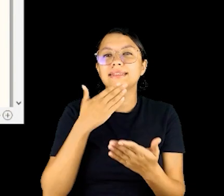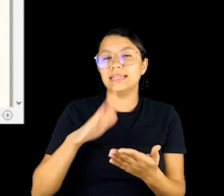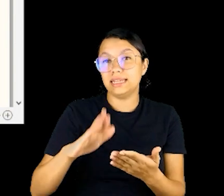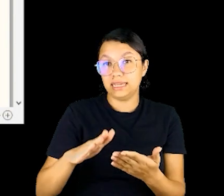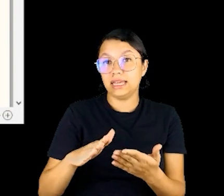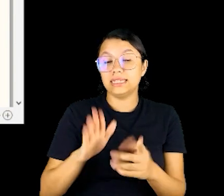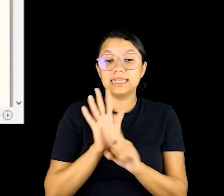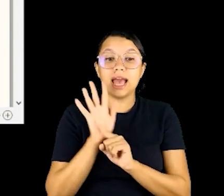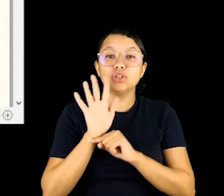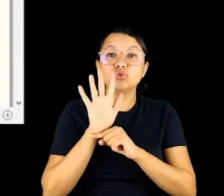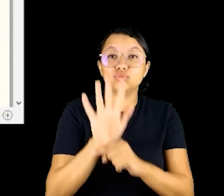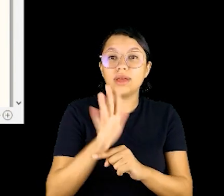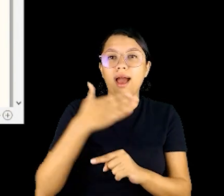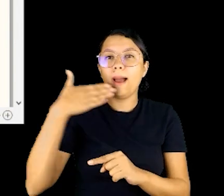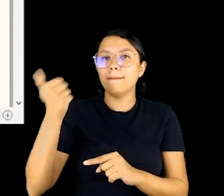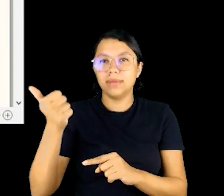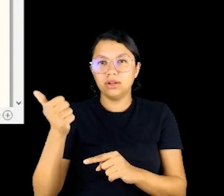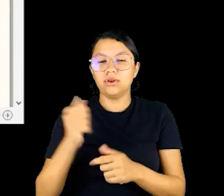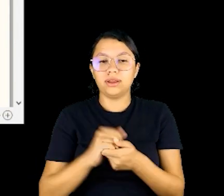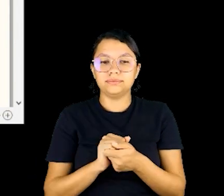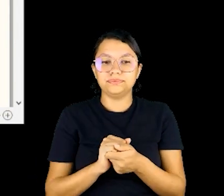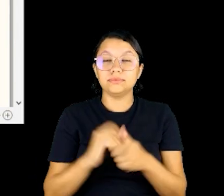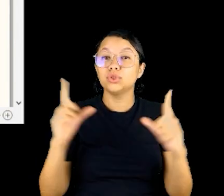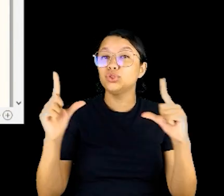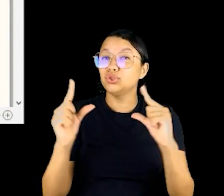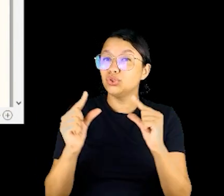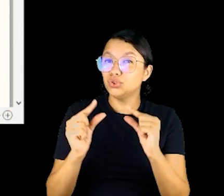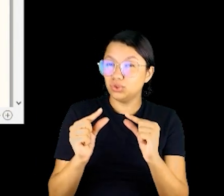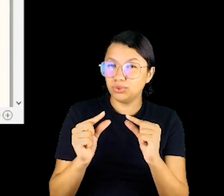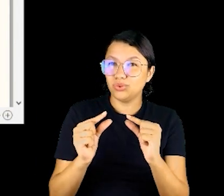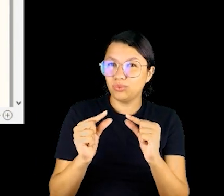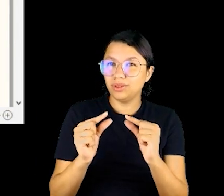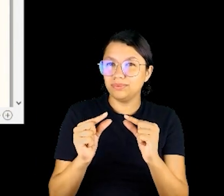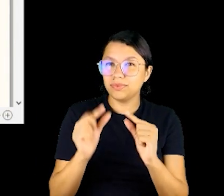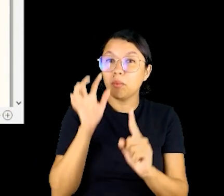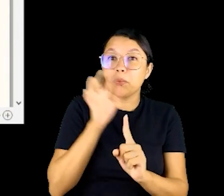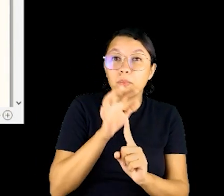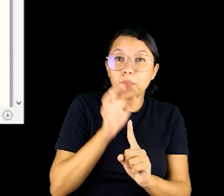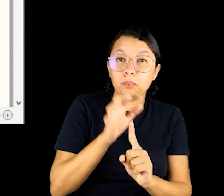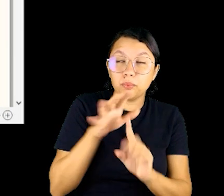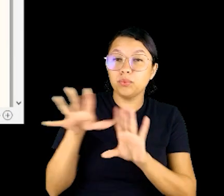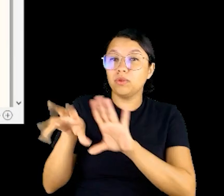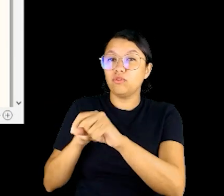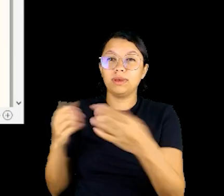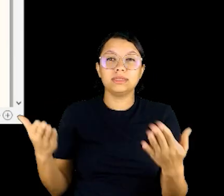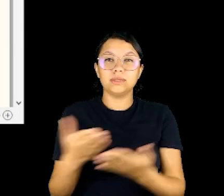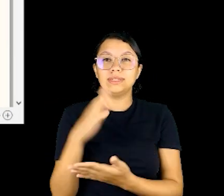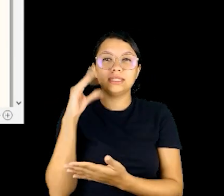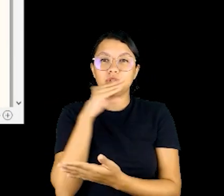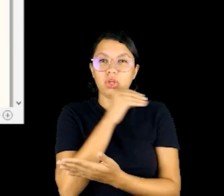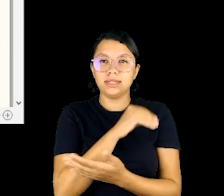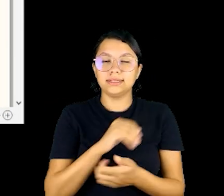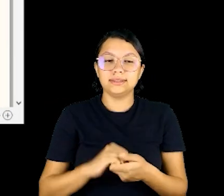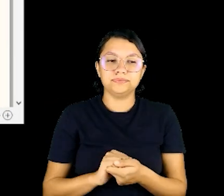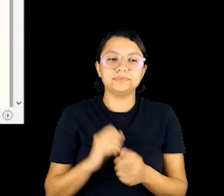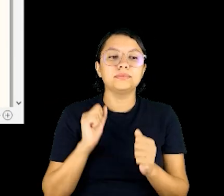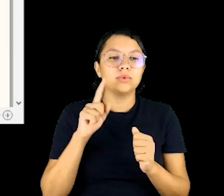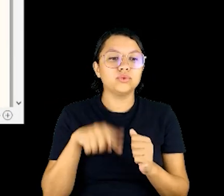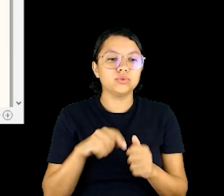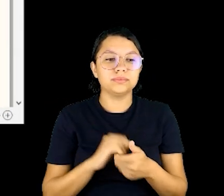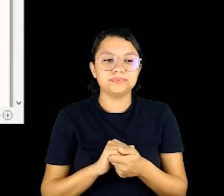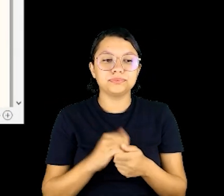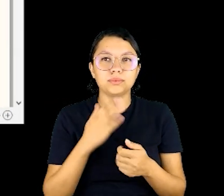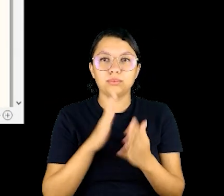contribuir para melhorar, para melhorar, minimizar os danos na formação desses adolescentes.